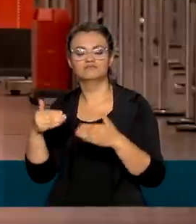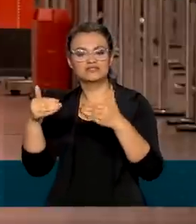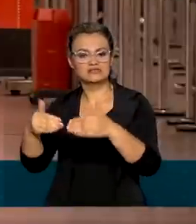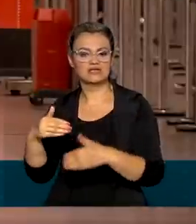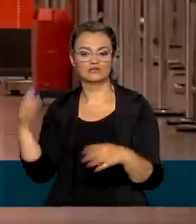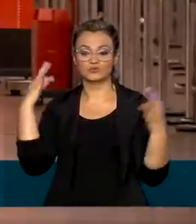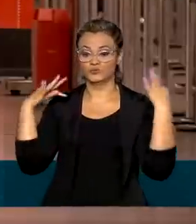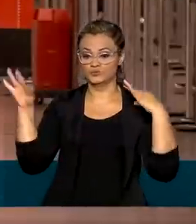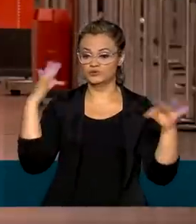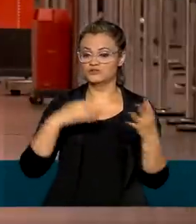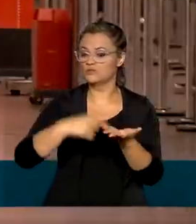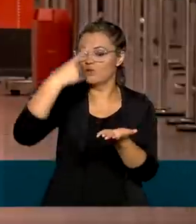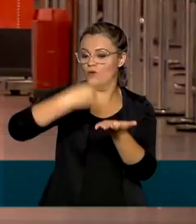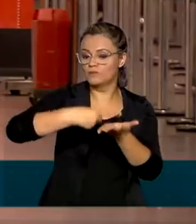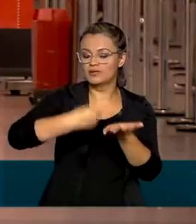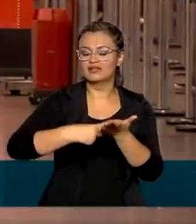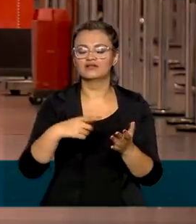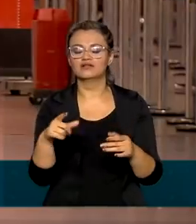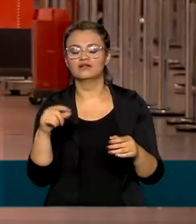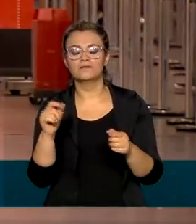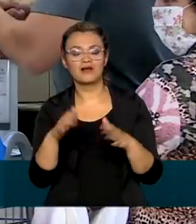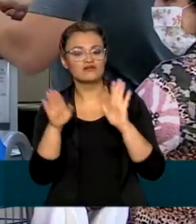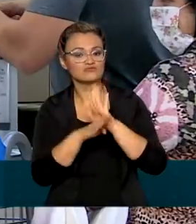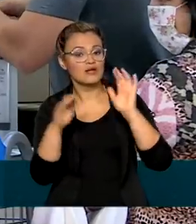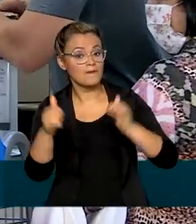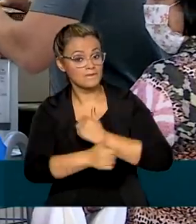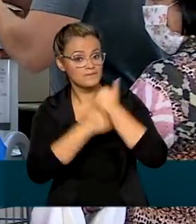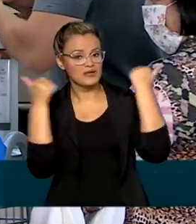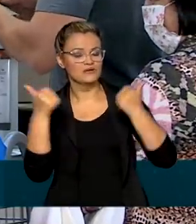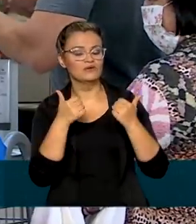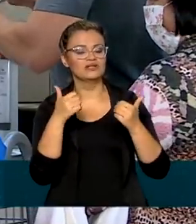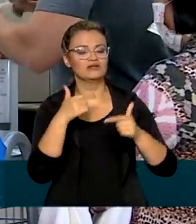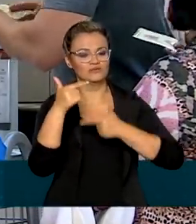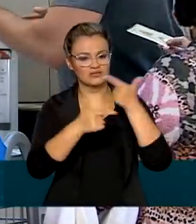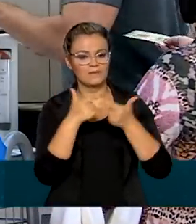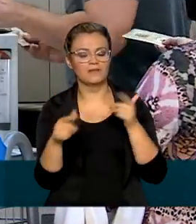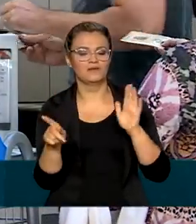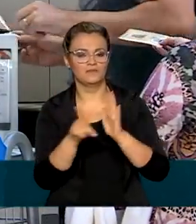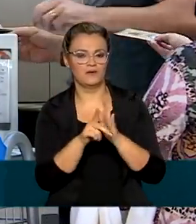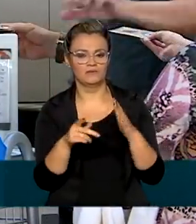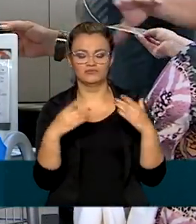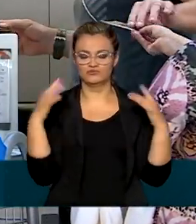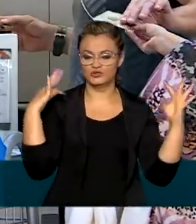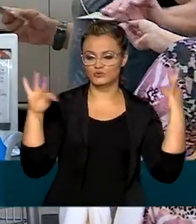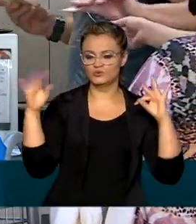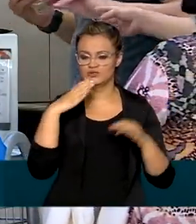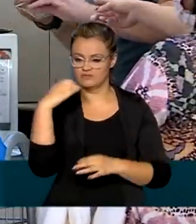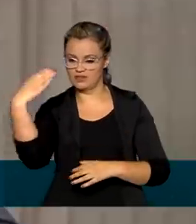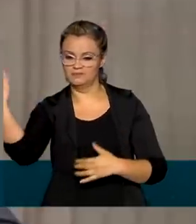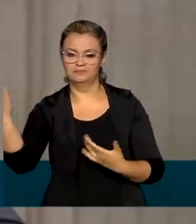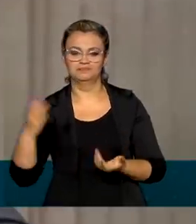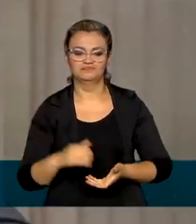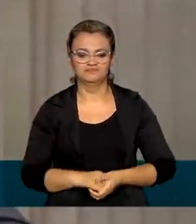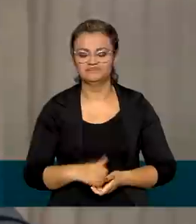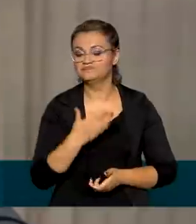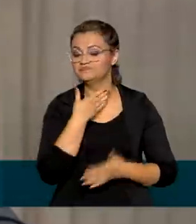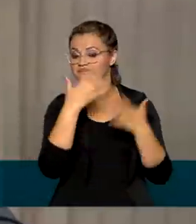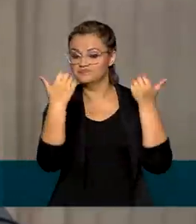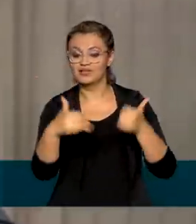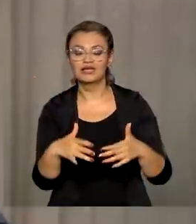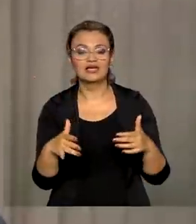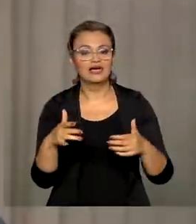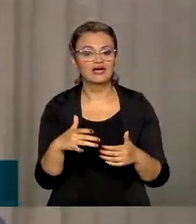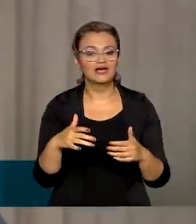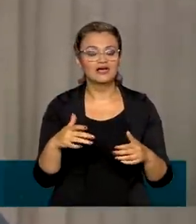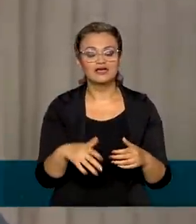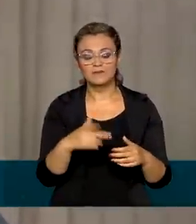assinaram um acordo que prevê melhorias na prestação de serviços neste setor. Quanto mais segurança